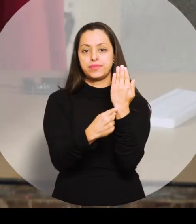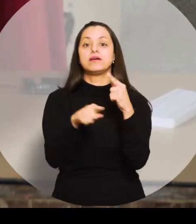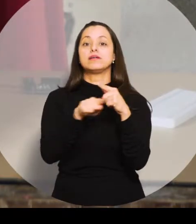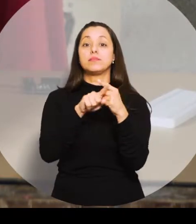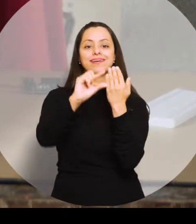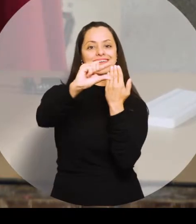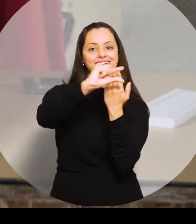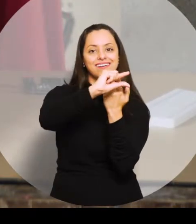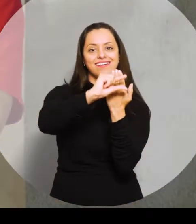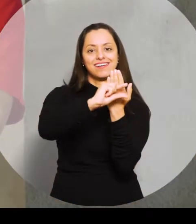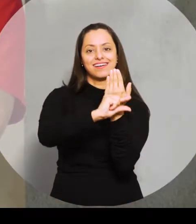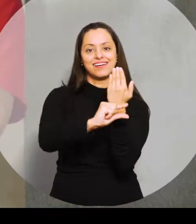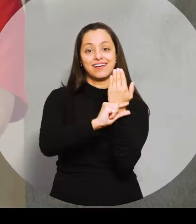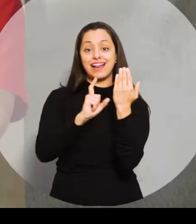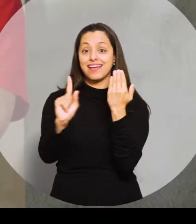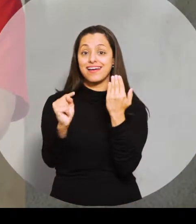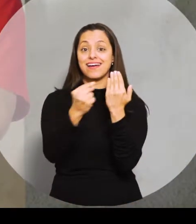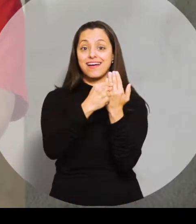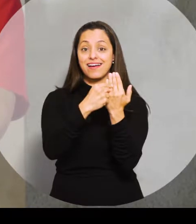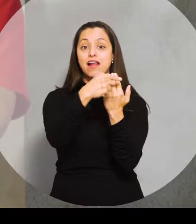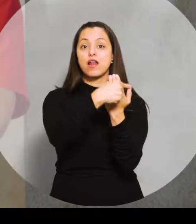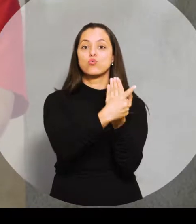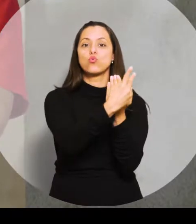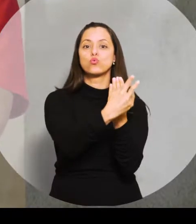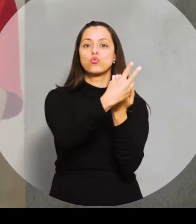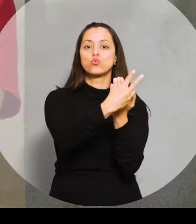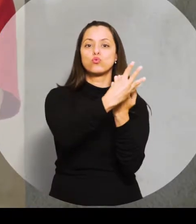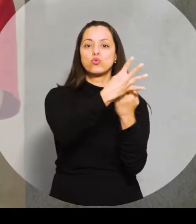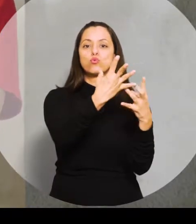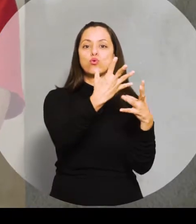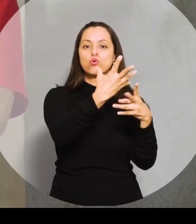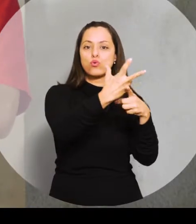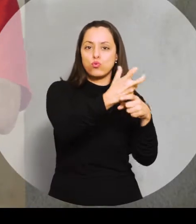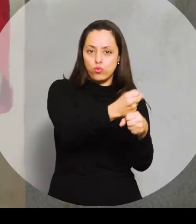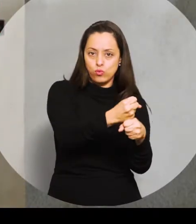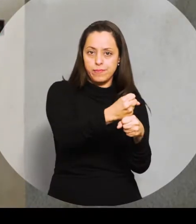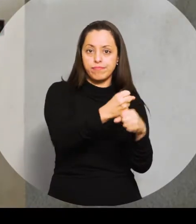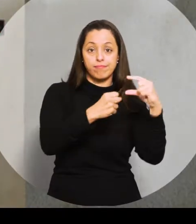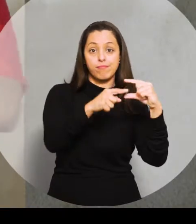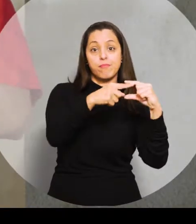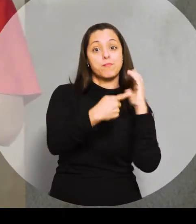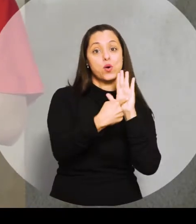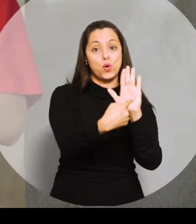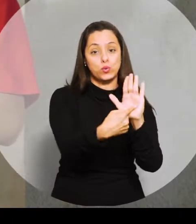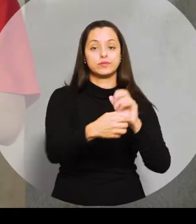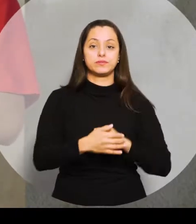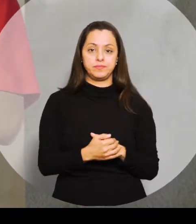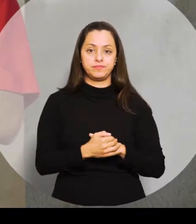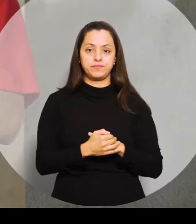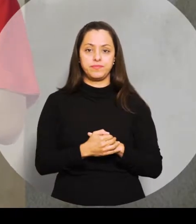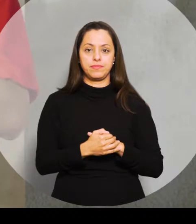clicar em cada botão, vai sendo adicionado um voto e é sendo apresentado nesse display. O quinto display,